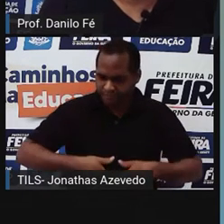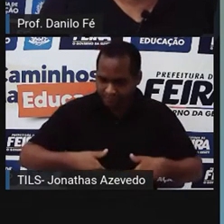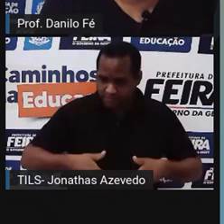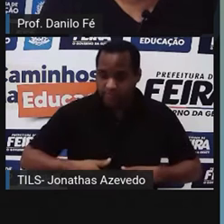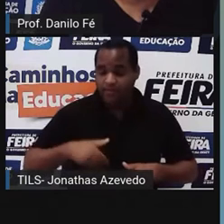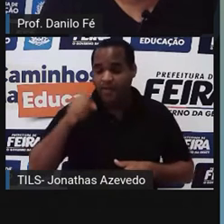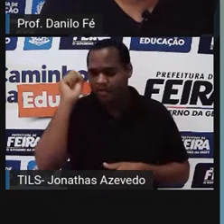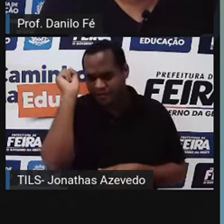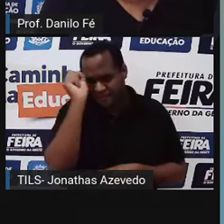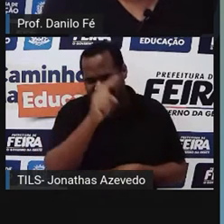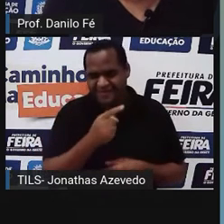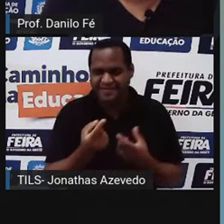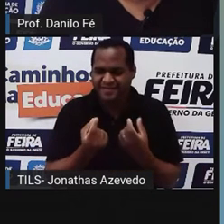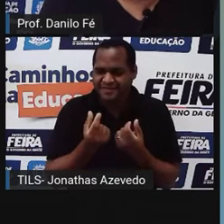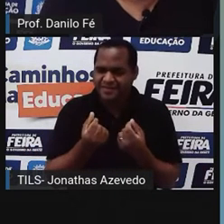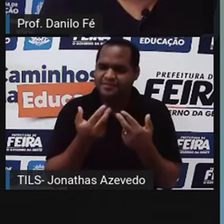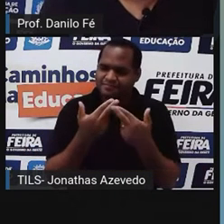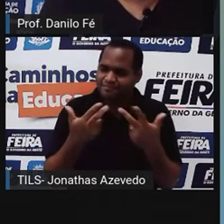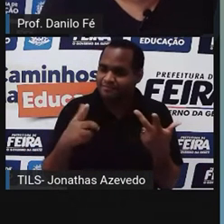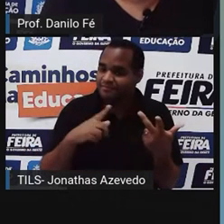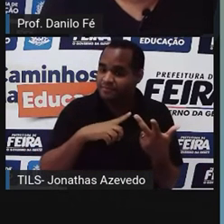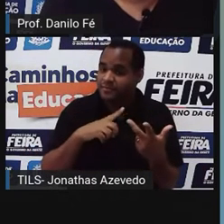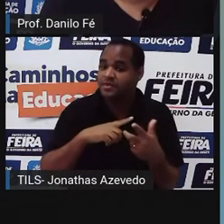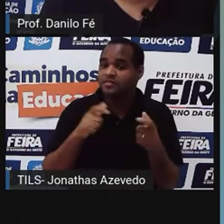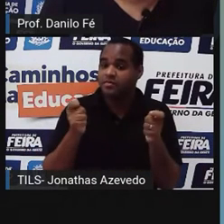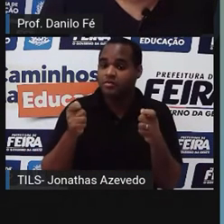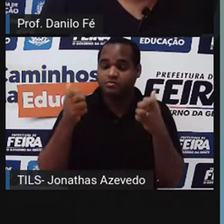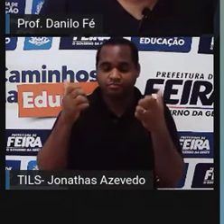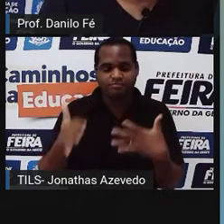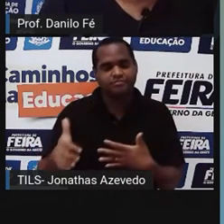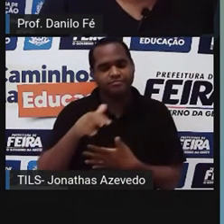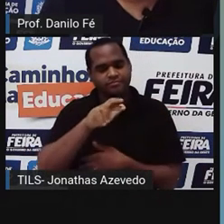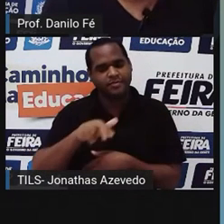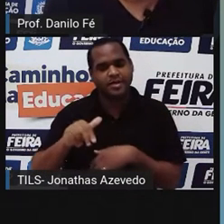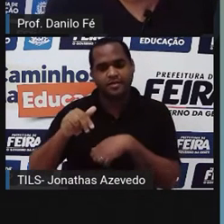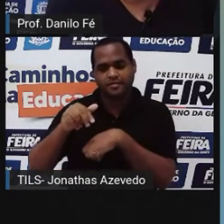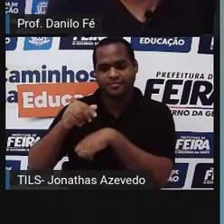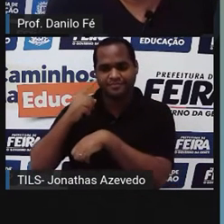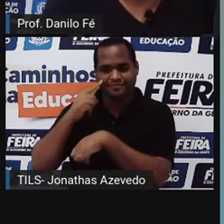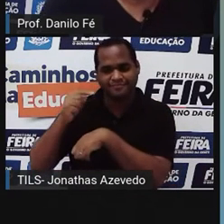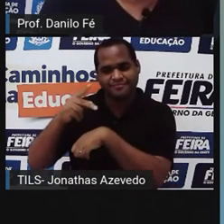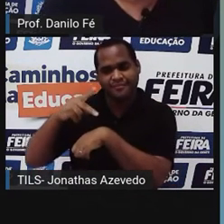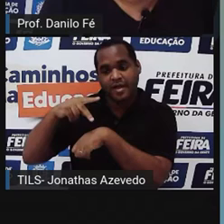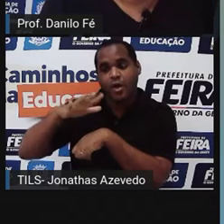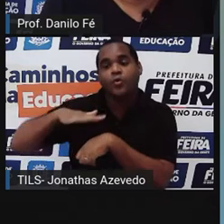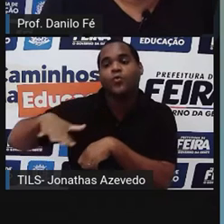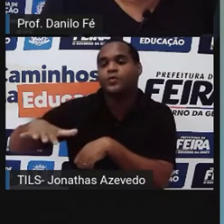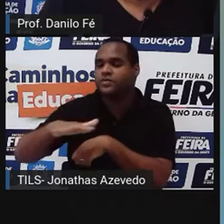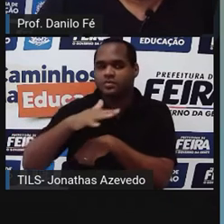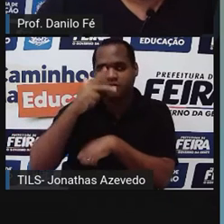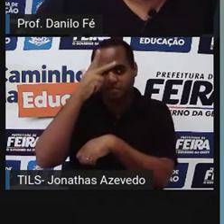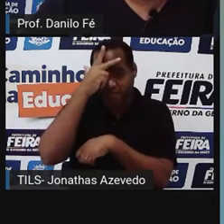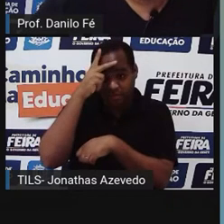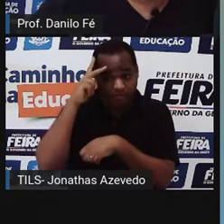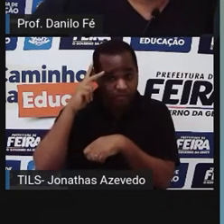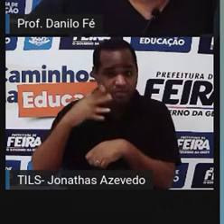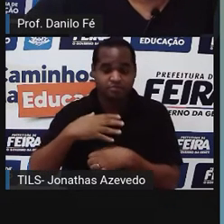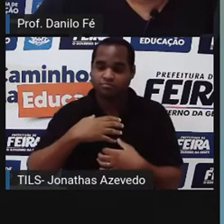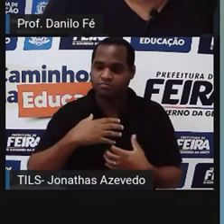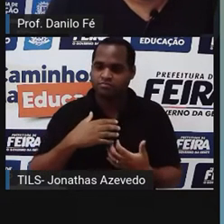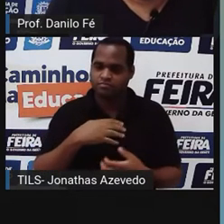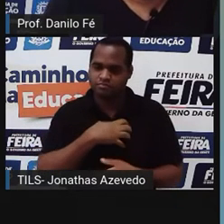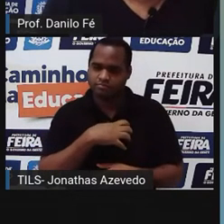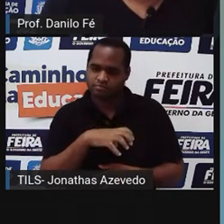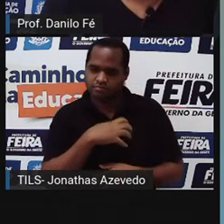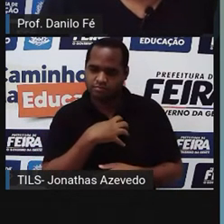dificuldades financeiras motivaram o povo, e aí eu posso falar o povo mesmo baiano a tentar se